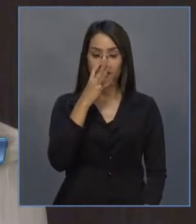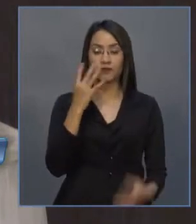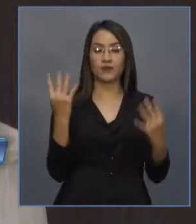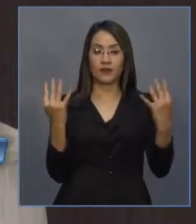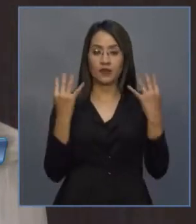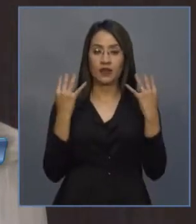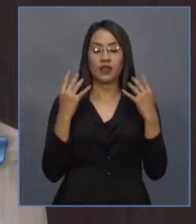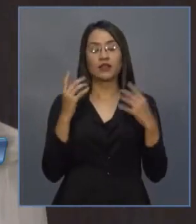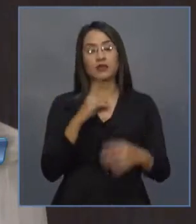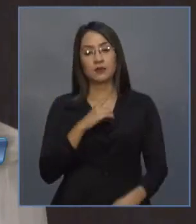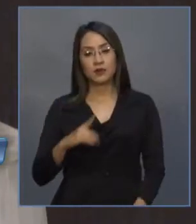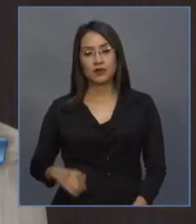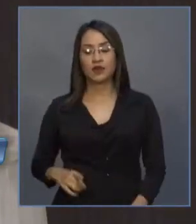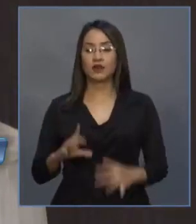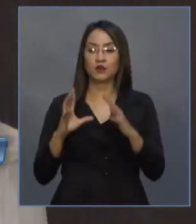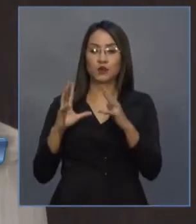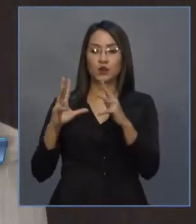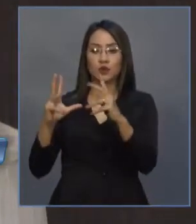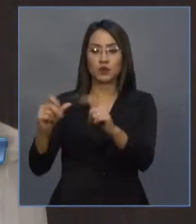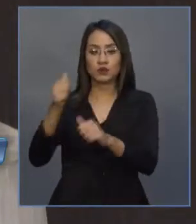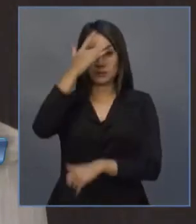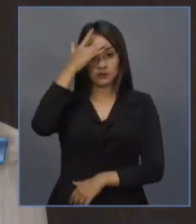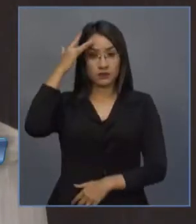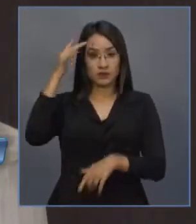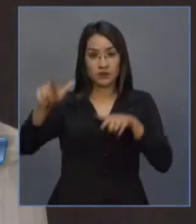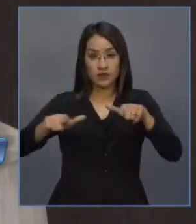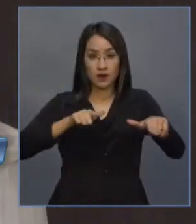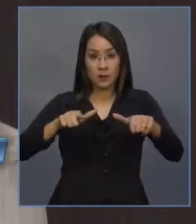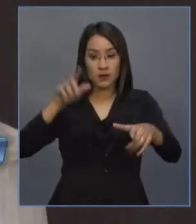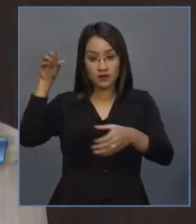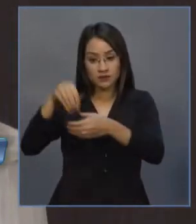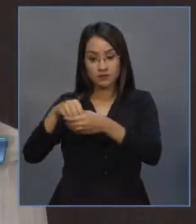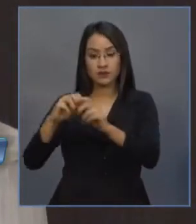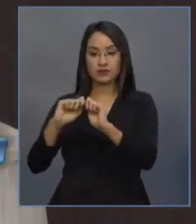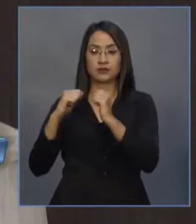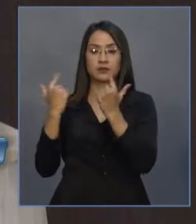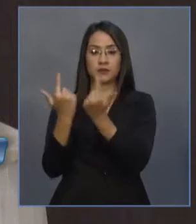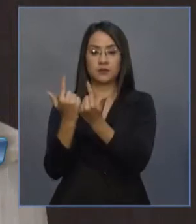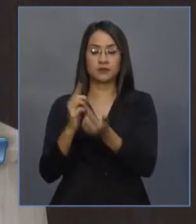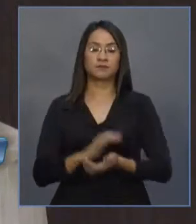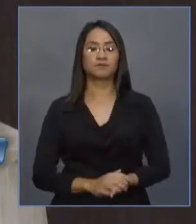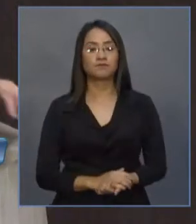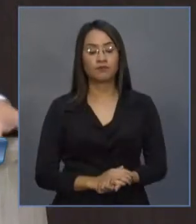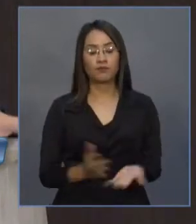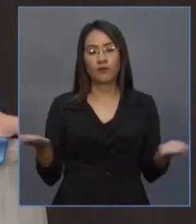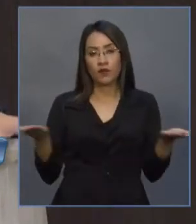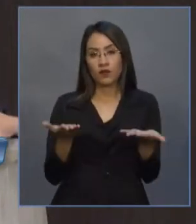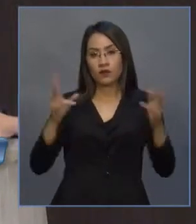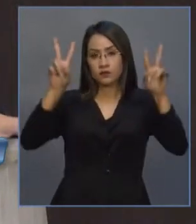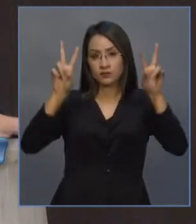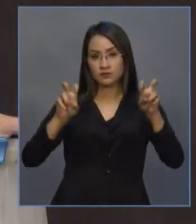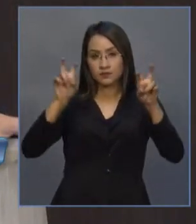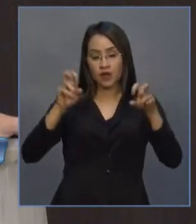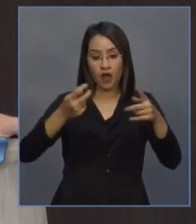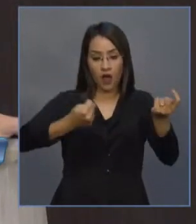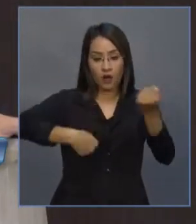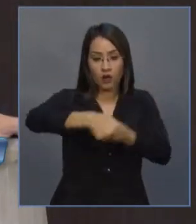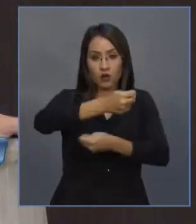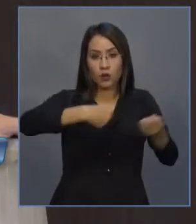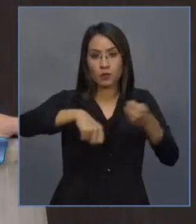deputados, deputadas, servidores aqui da casa, nós enfrentamos uma das crises econômicas